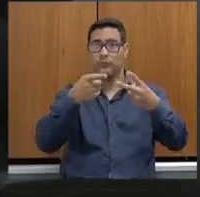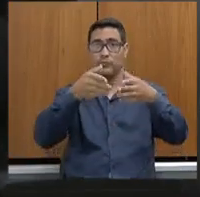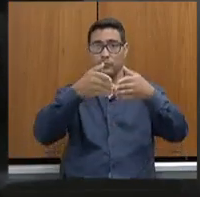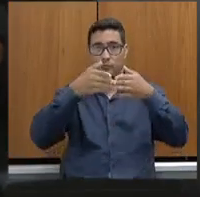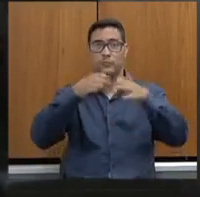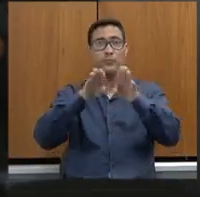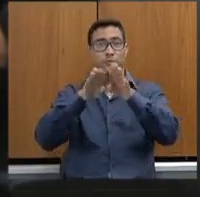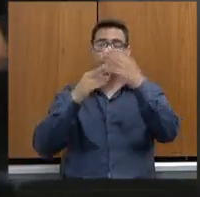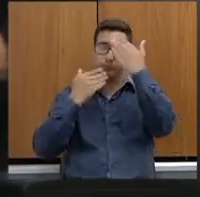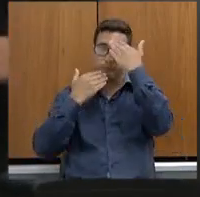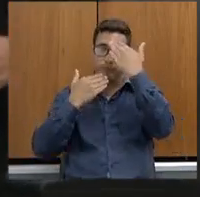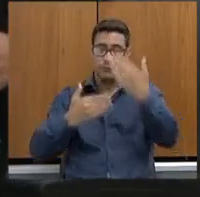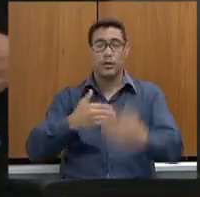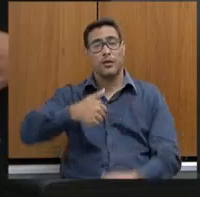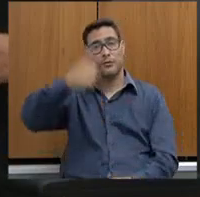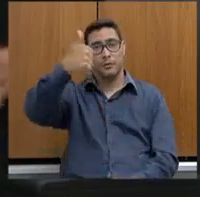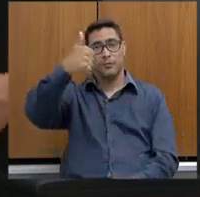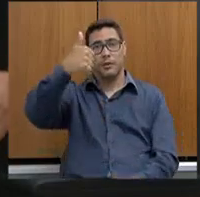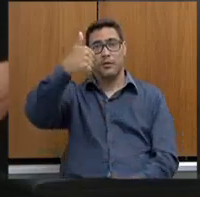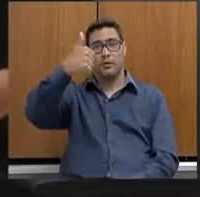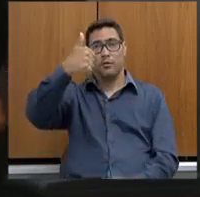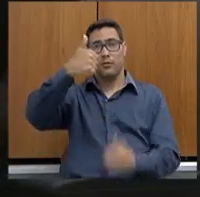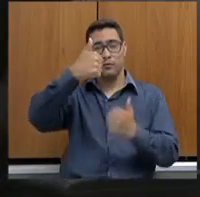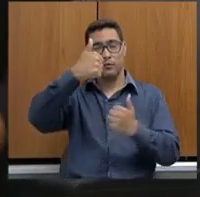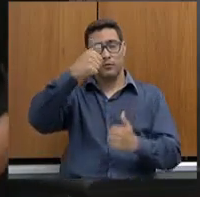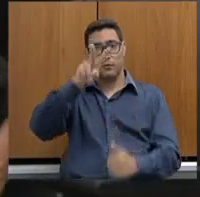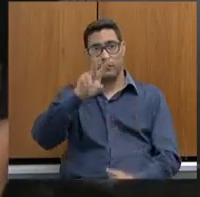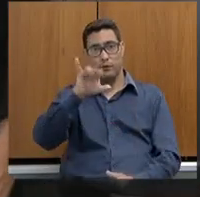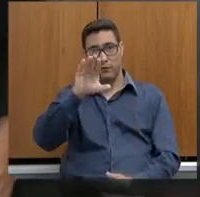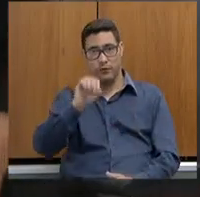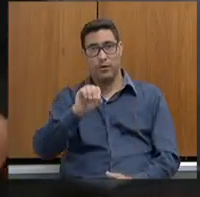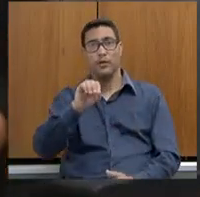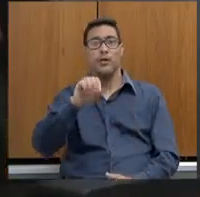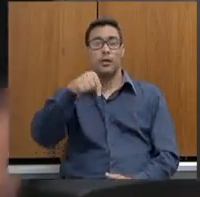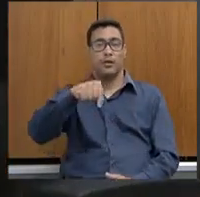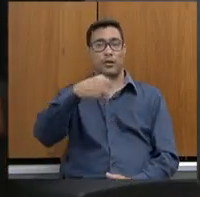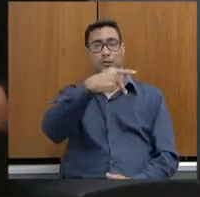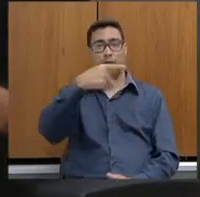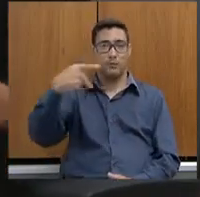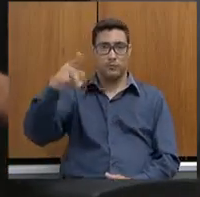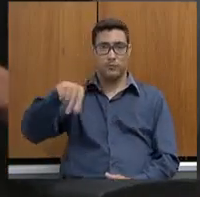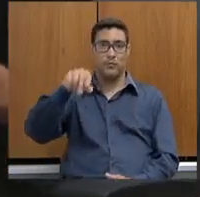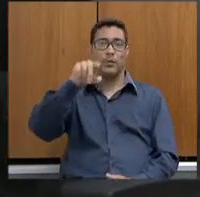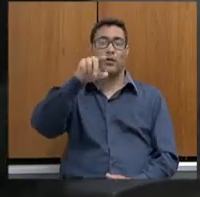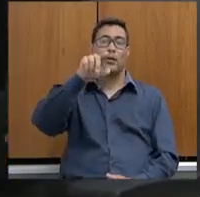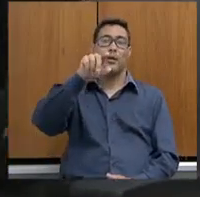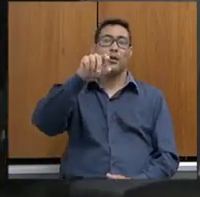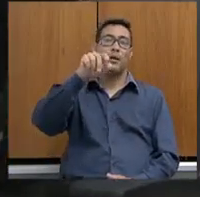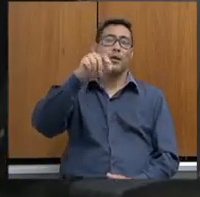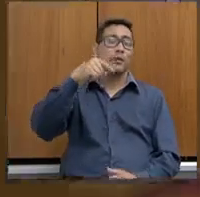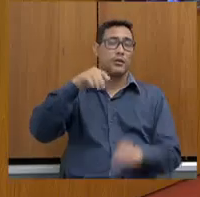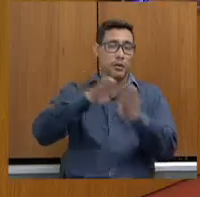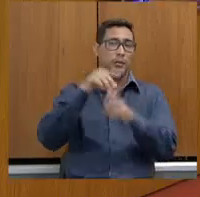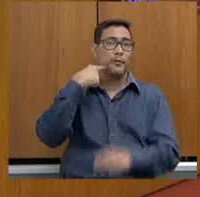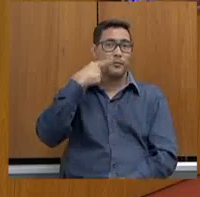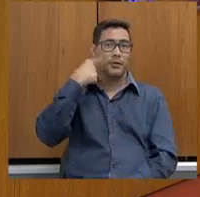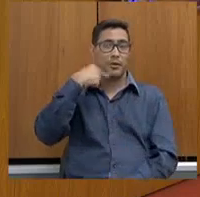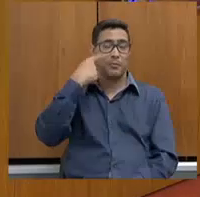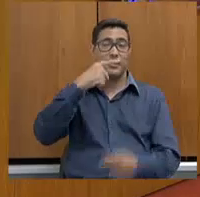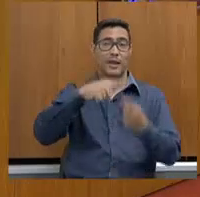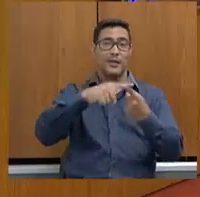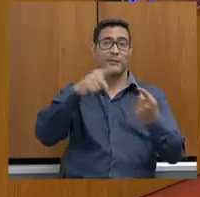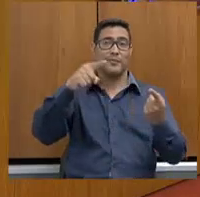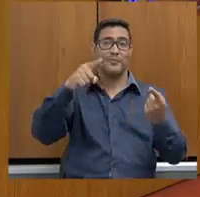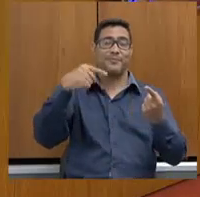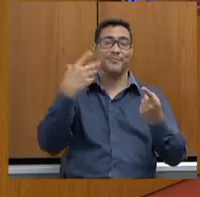presença do nosso primeiro vice-presidente da Assembleia, o deputado Antônio Carlos Arantes, faço presente, do deputado Bruno Engler, também membro efetivo da comissão,